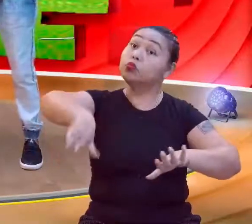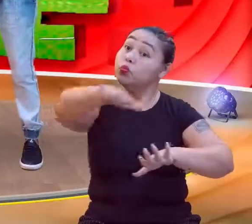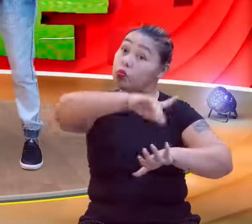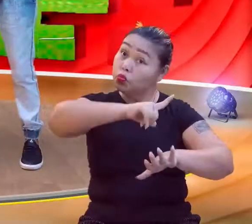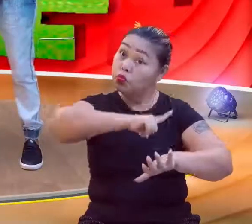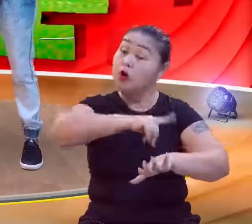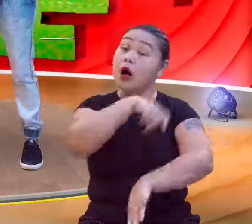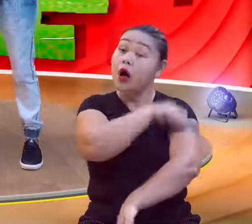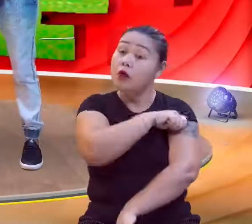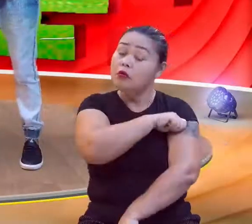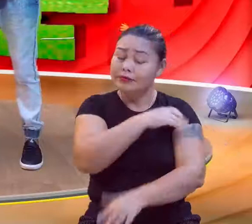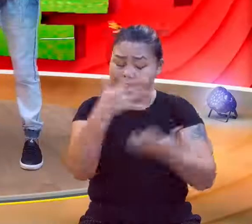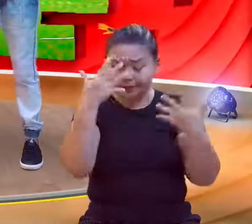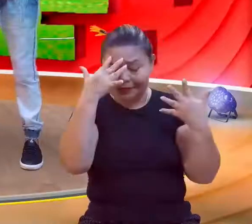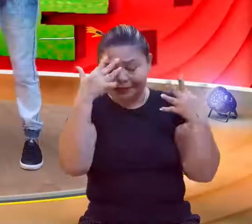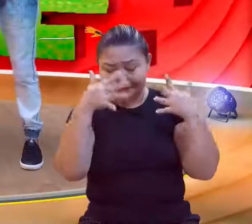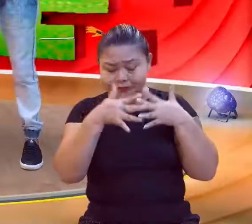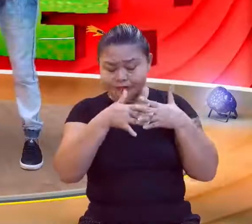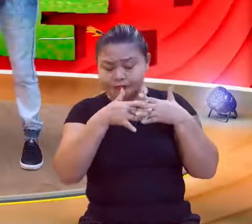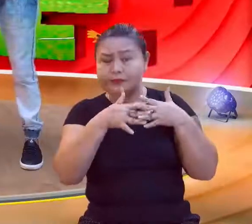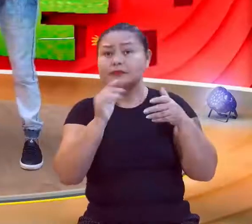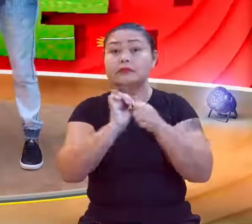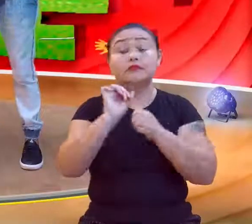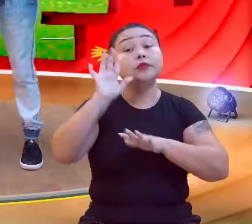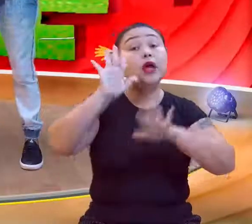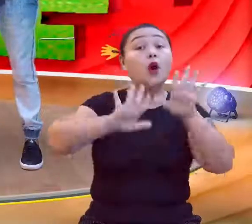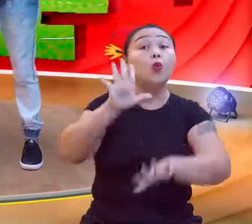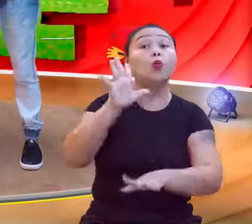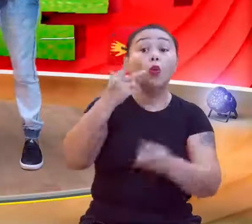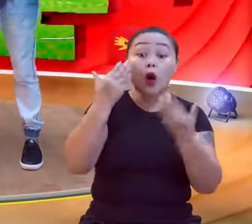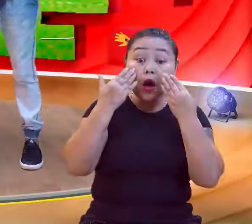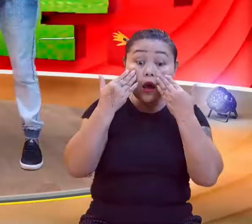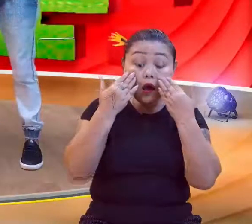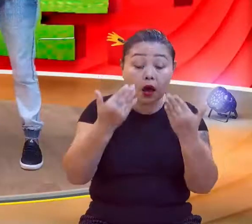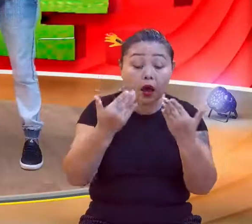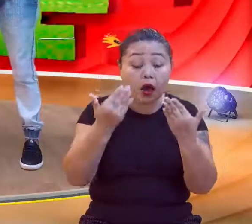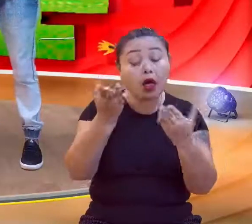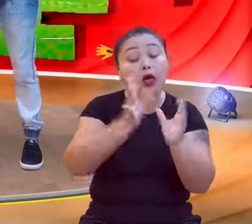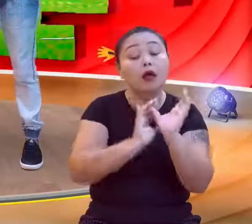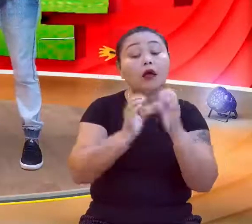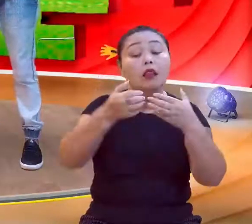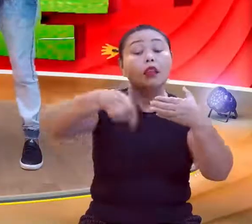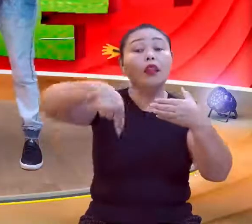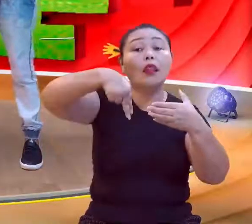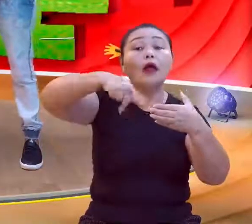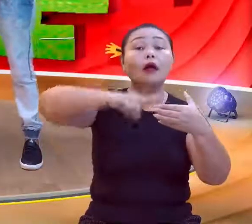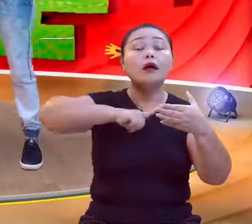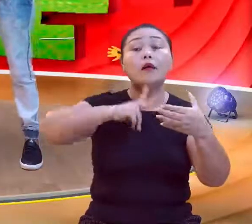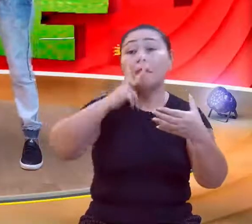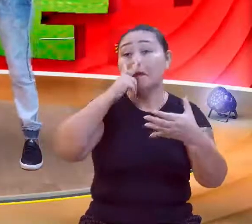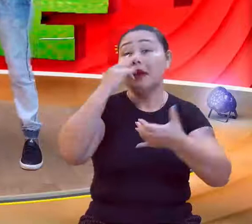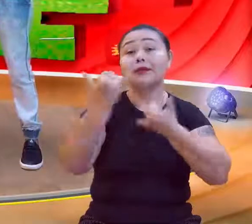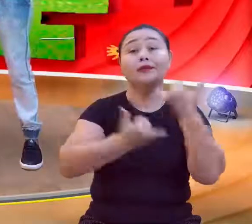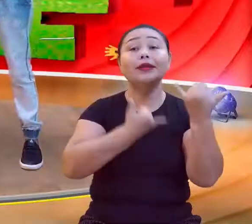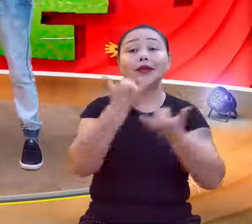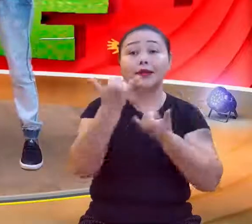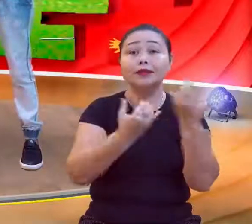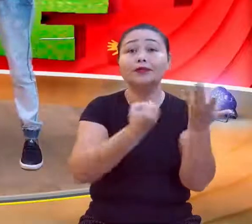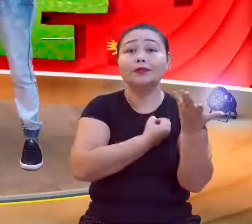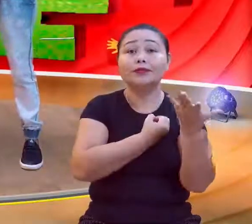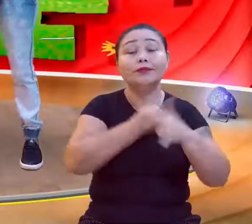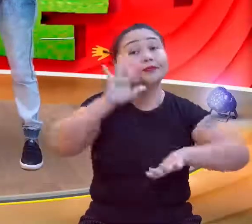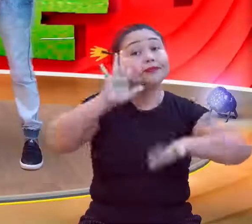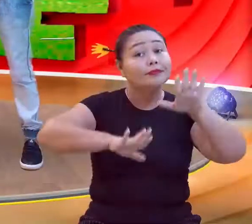conseguiram fazer, alguns já conseguiram enxergar. É natural, é quase igual brincando com os números. Alguns alunos